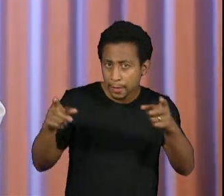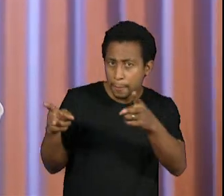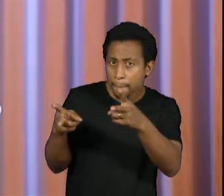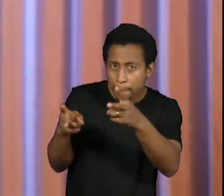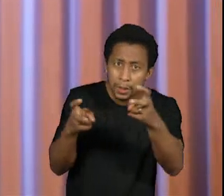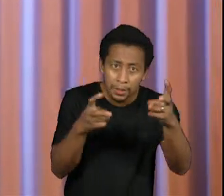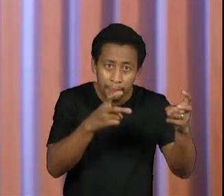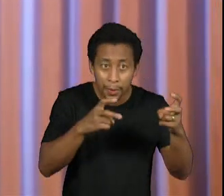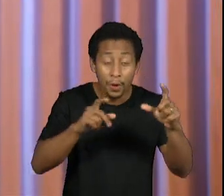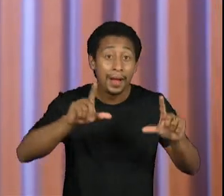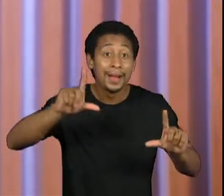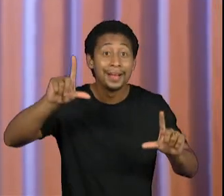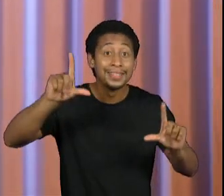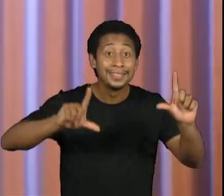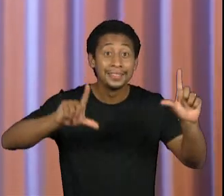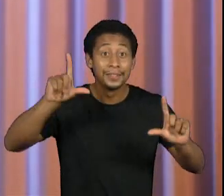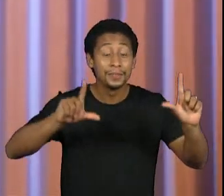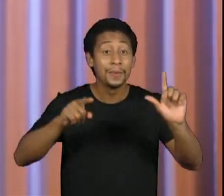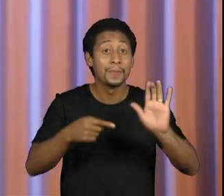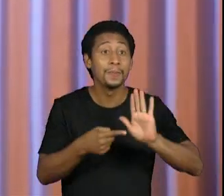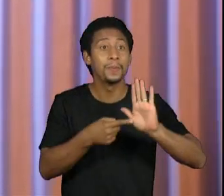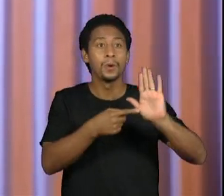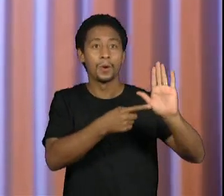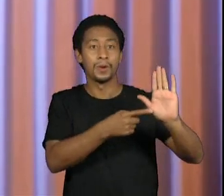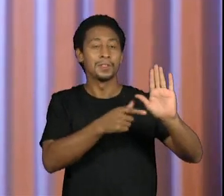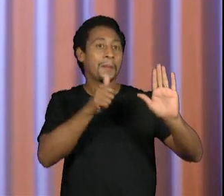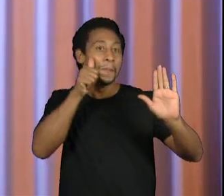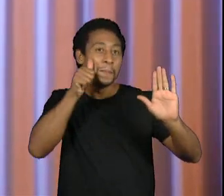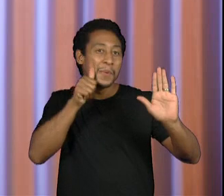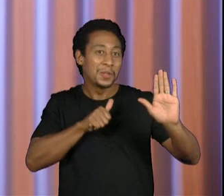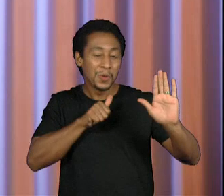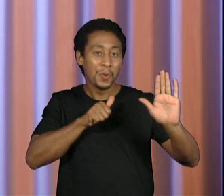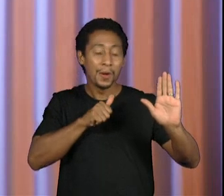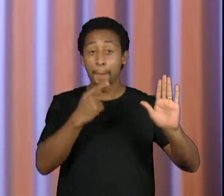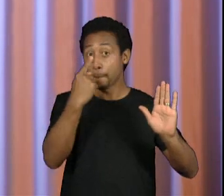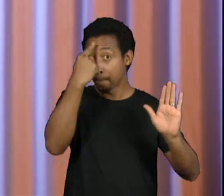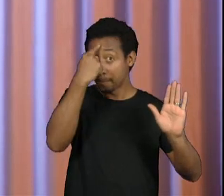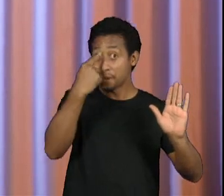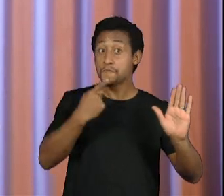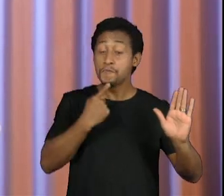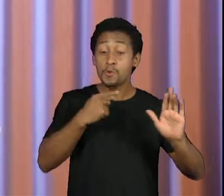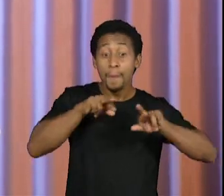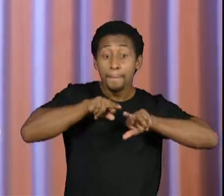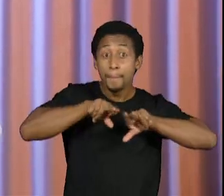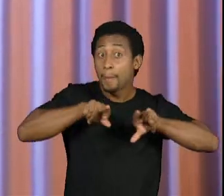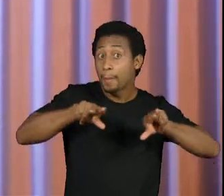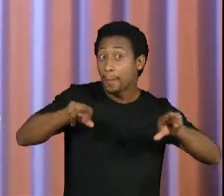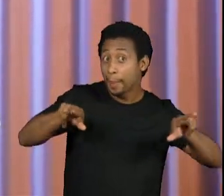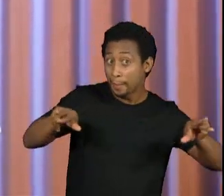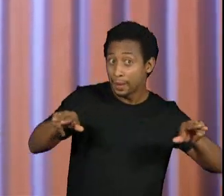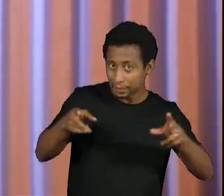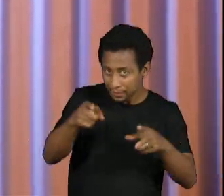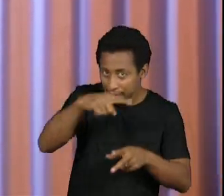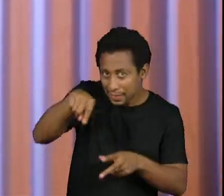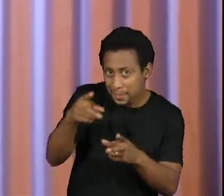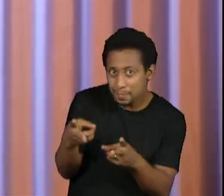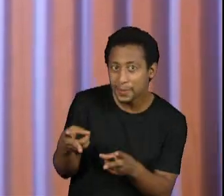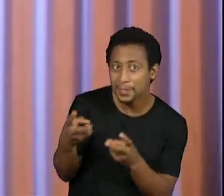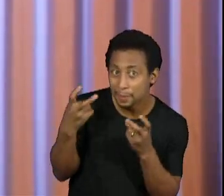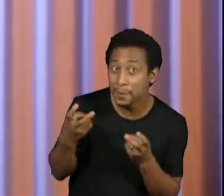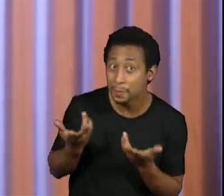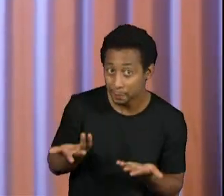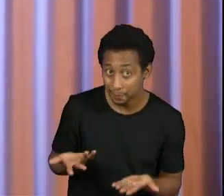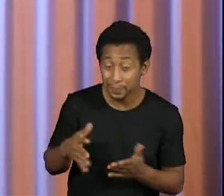mais a sua televisão vem mostrando pessoas com os mais variados perfis? Pois é, a diversidade está tomando conta do mercado da